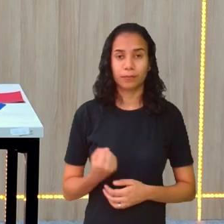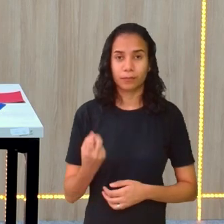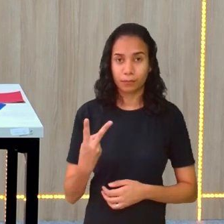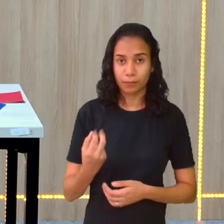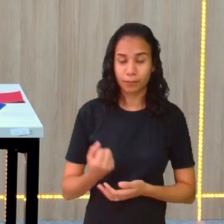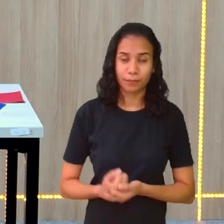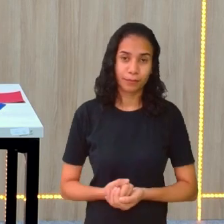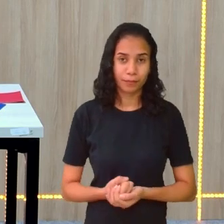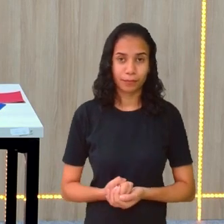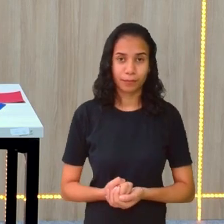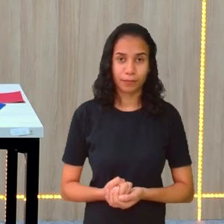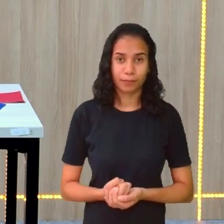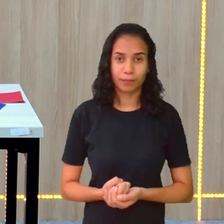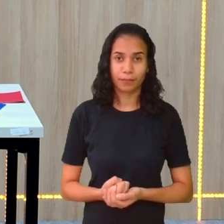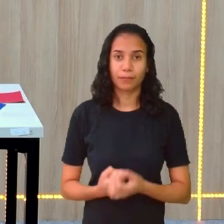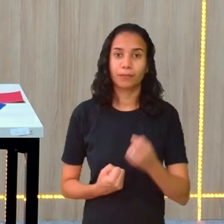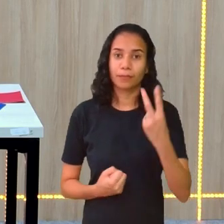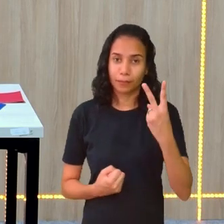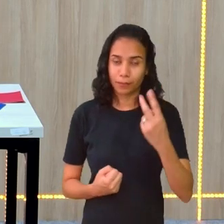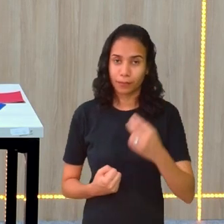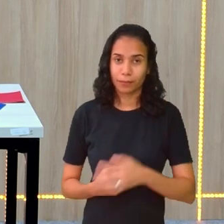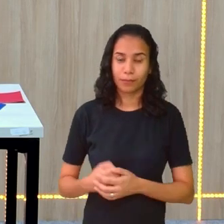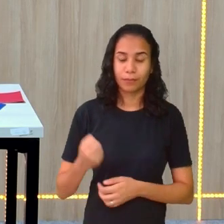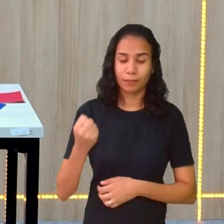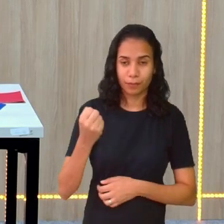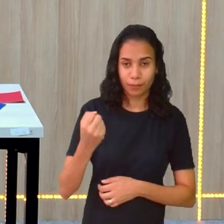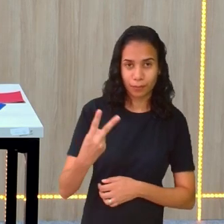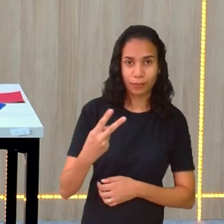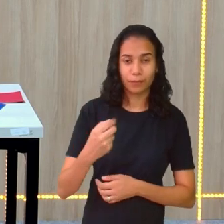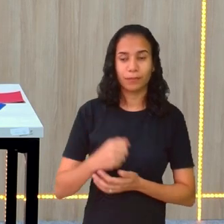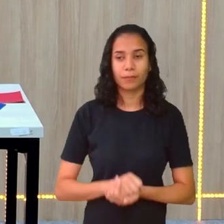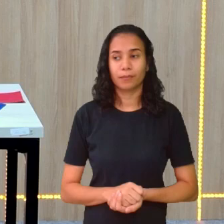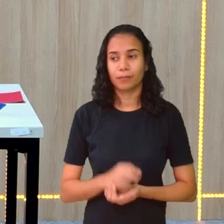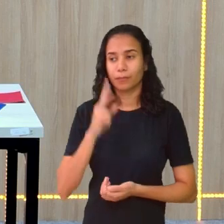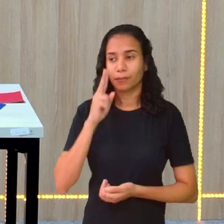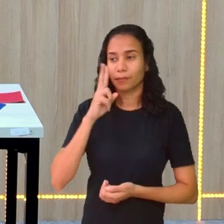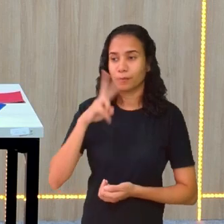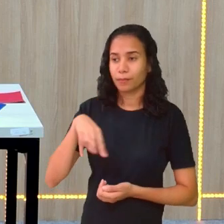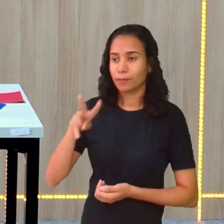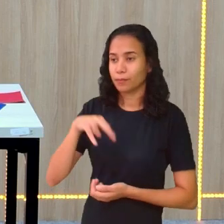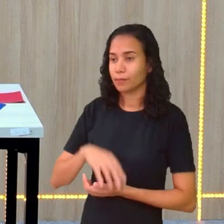2x, 2x, 2x e 2x. Olha só.